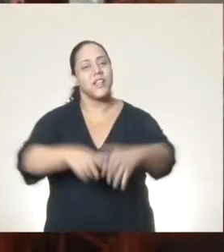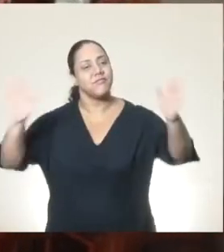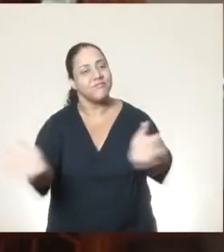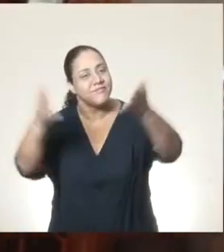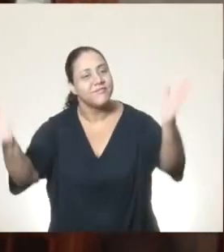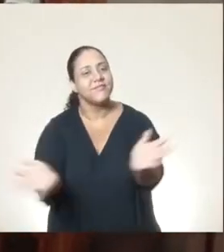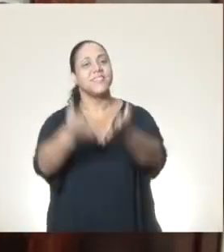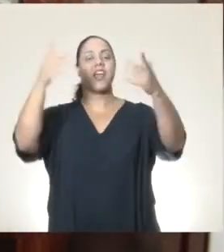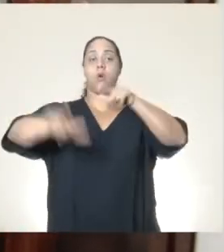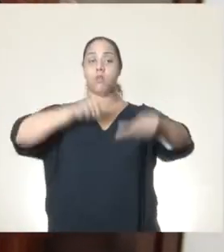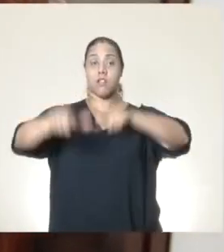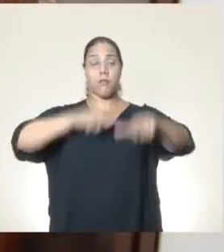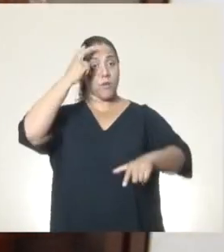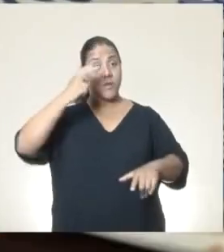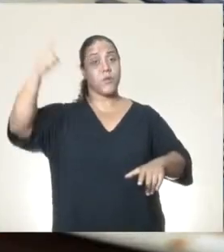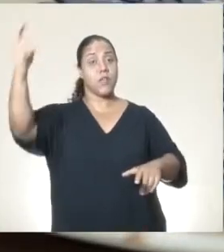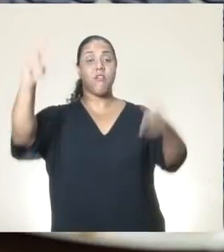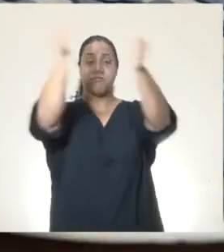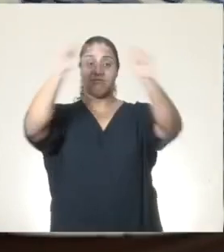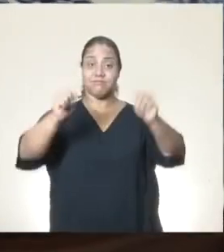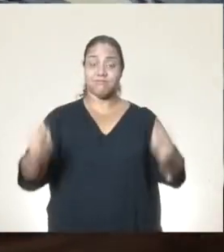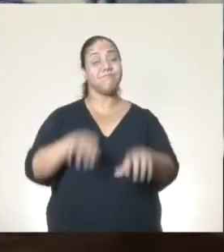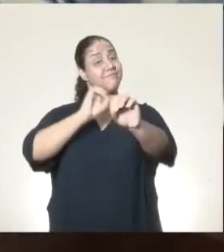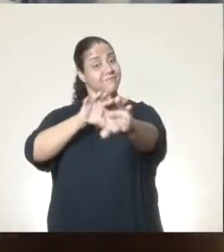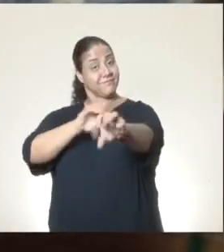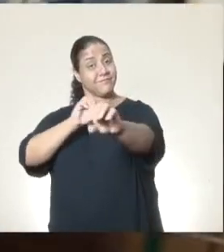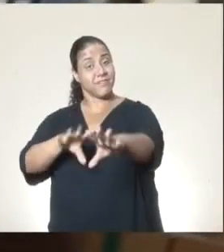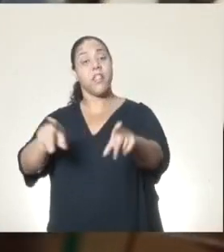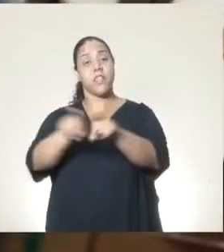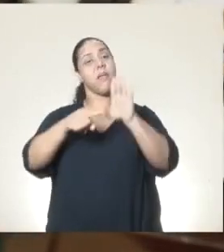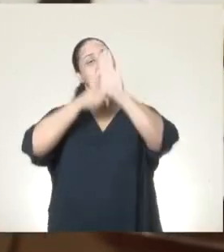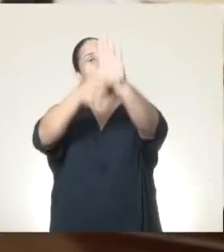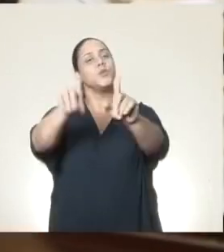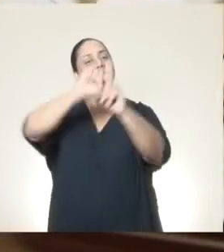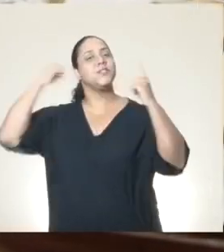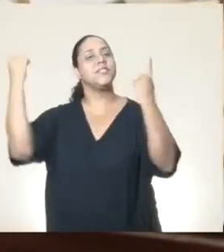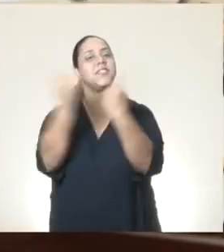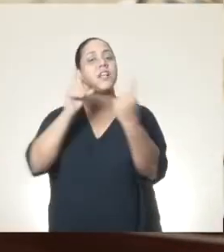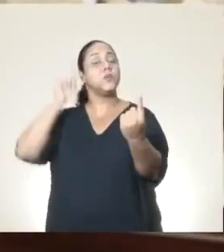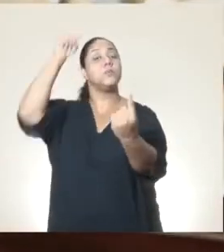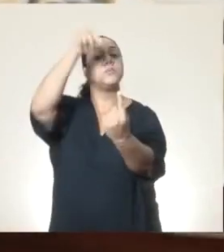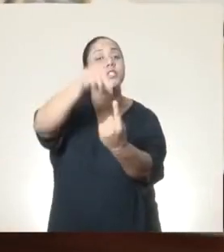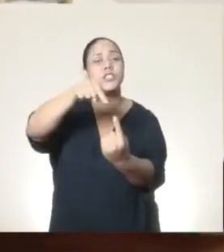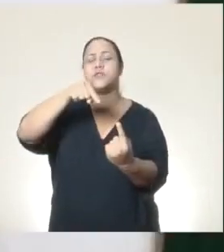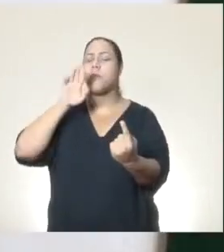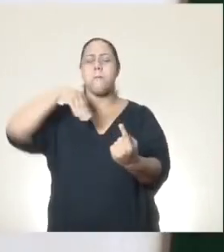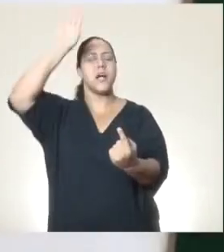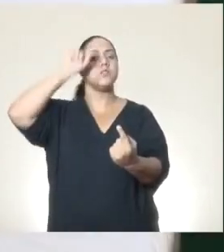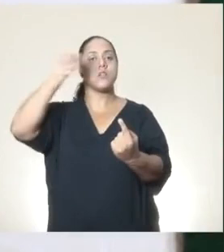executar, colaborar e incentivar atividades culturais, artísticas, educacionais e filantrópicas,